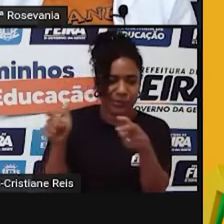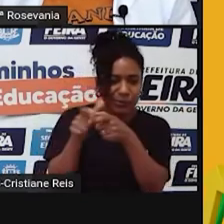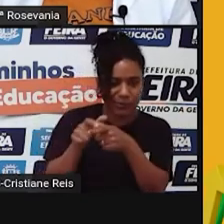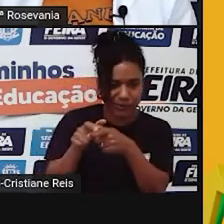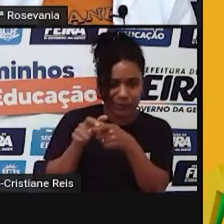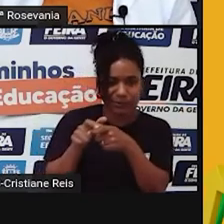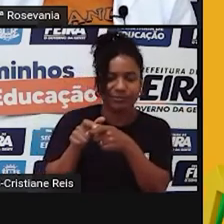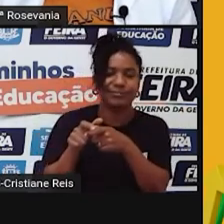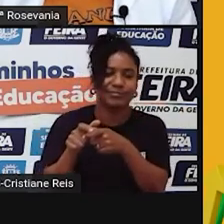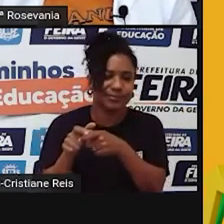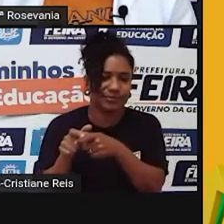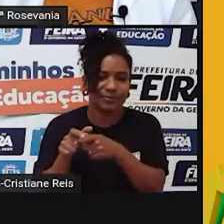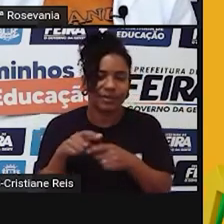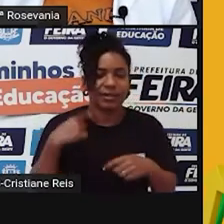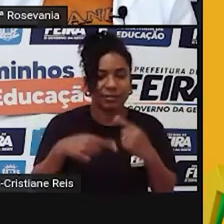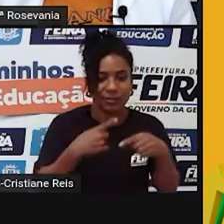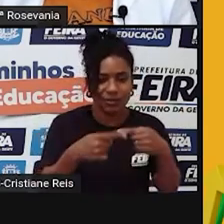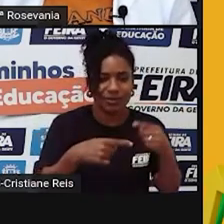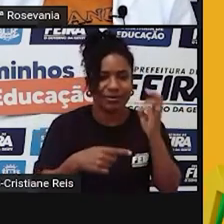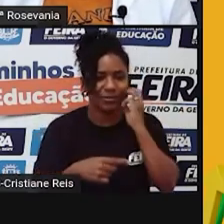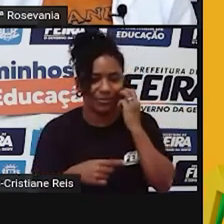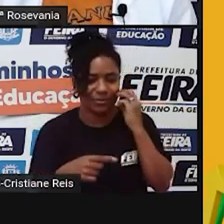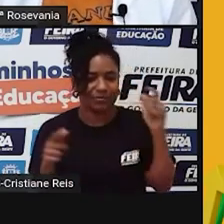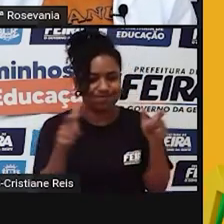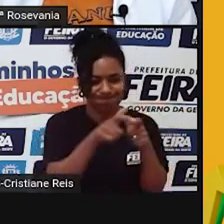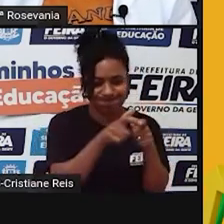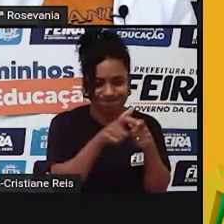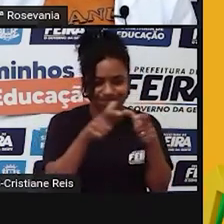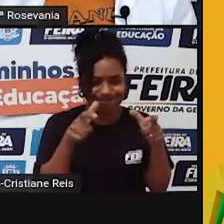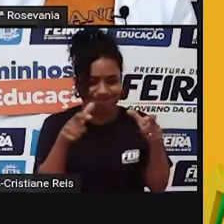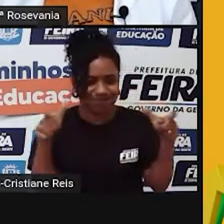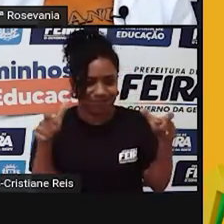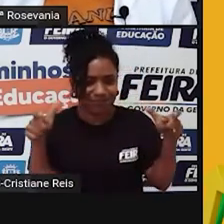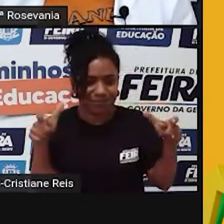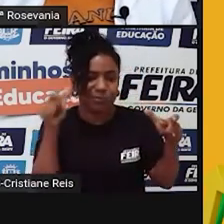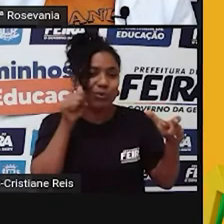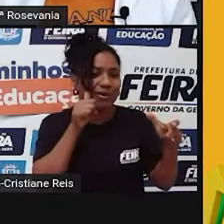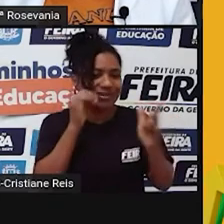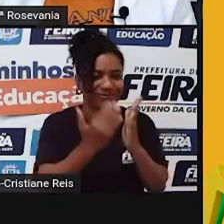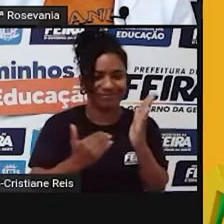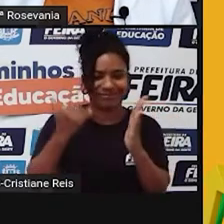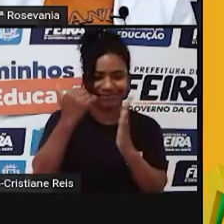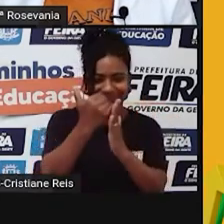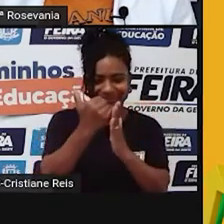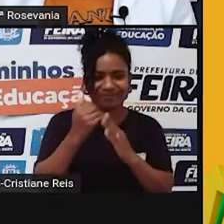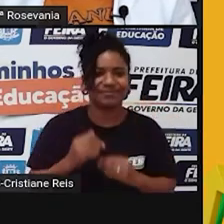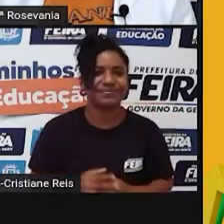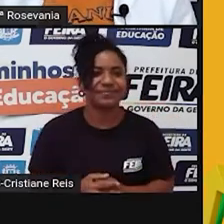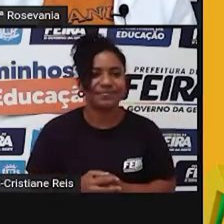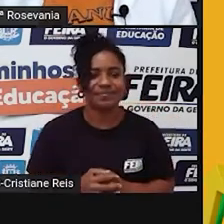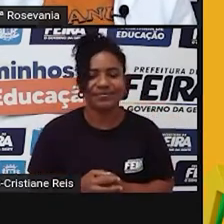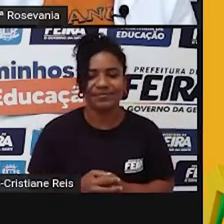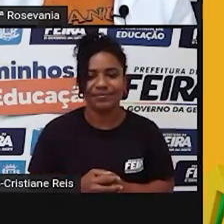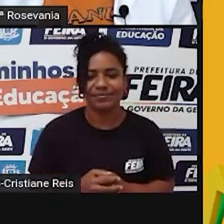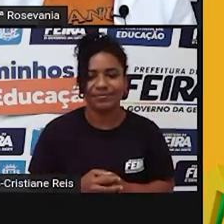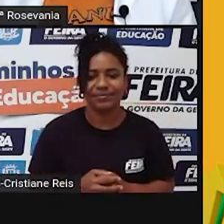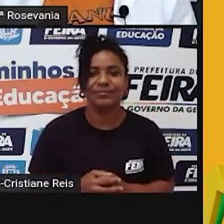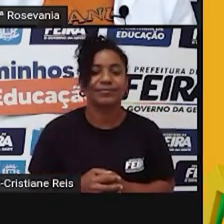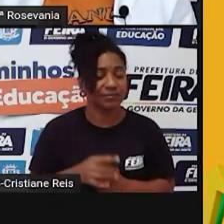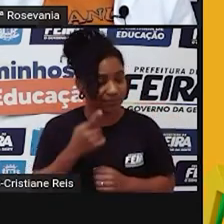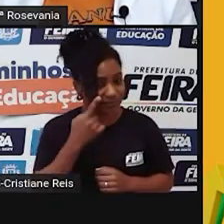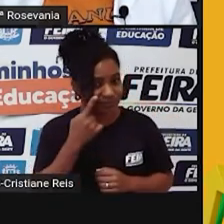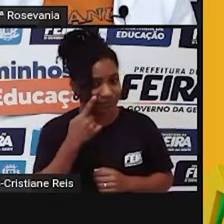Aqui, essa diferença foi se acentuando, se acentuando, até chegar ao que a gente estava. Então, esse percentual da população, ela vem